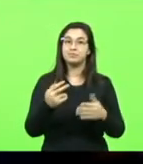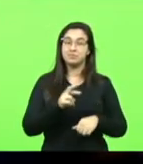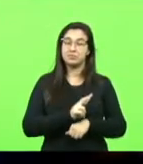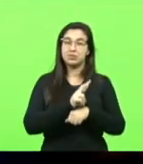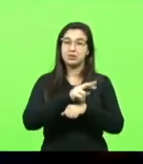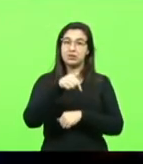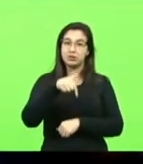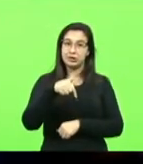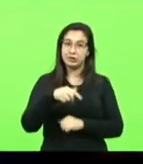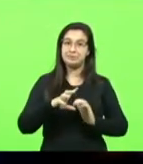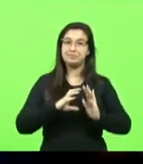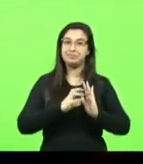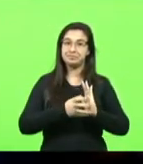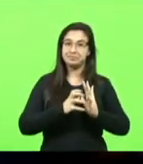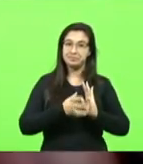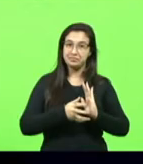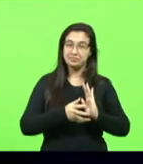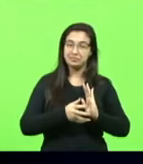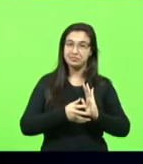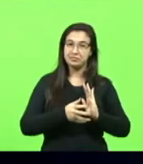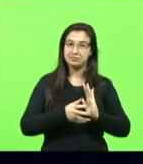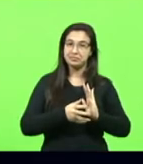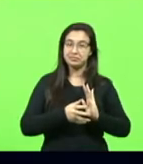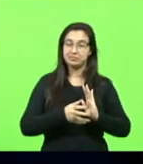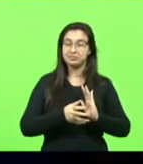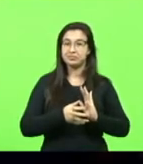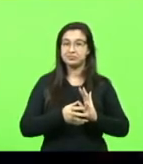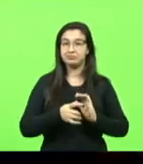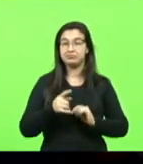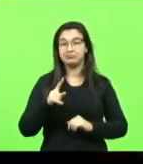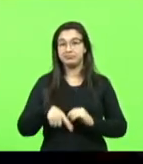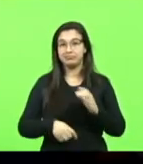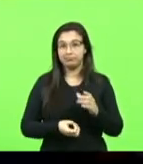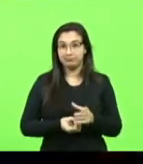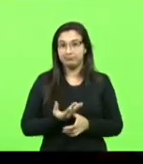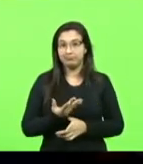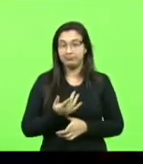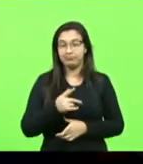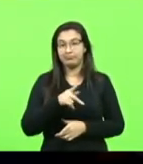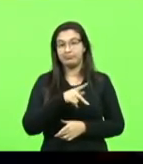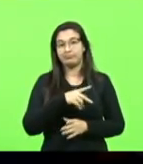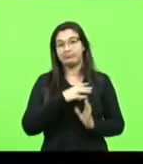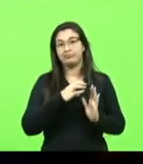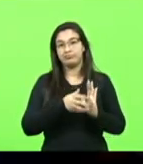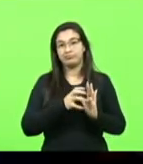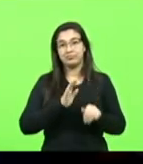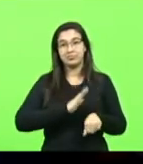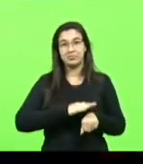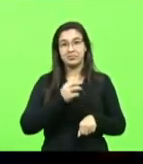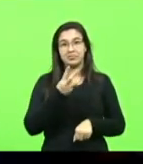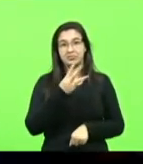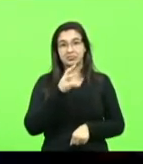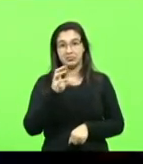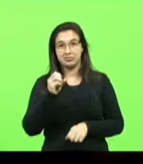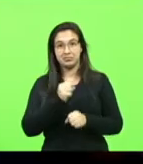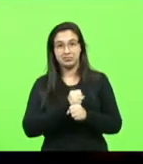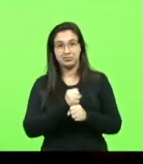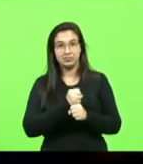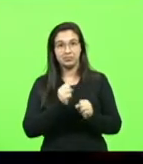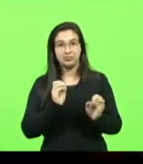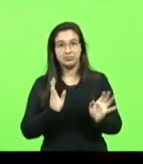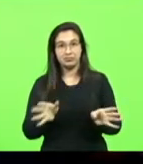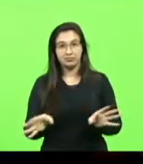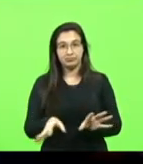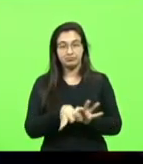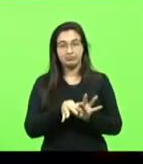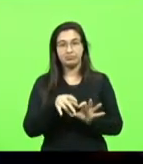vamos dizer assim, os fundadores, são mais de 30 anos filiados agora no PSDB,